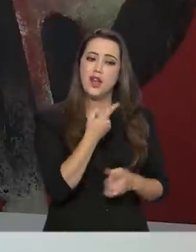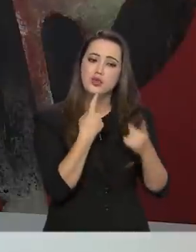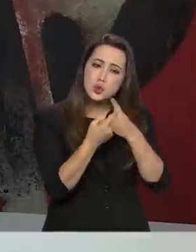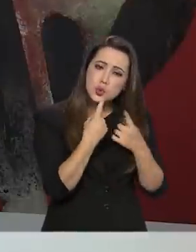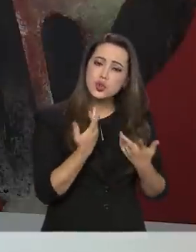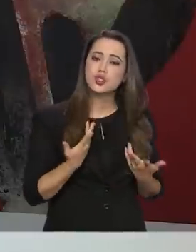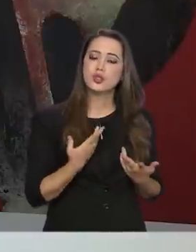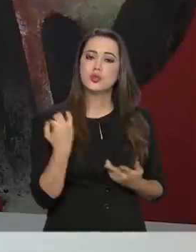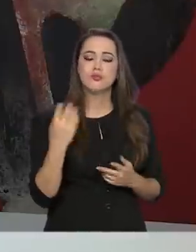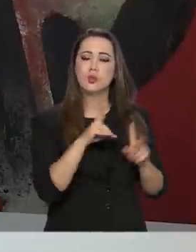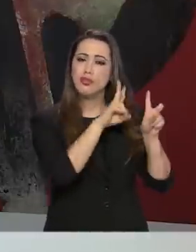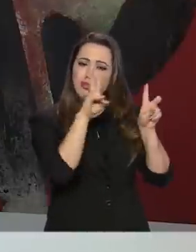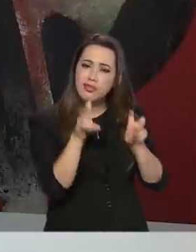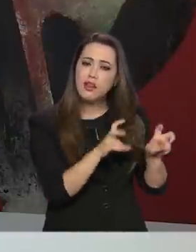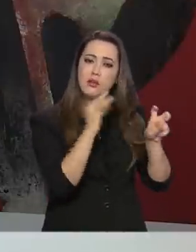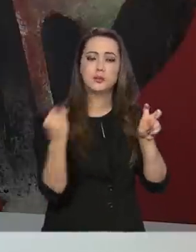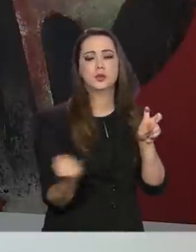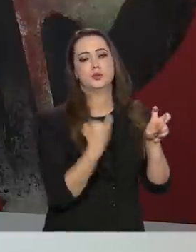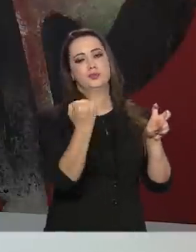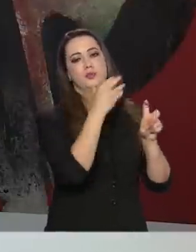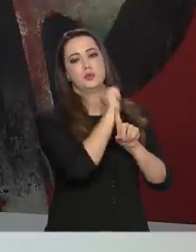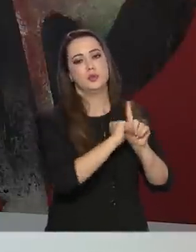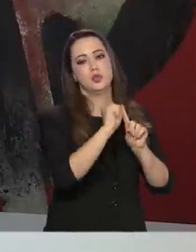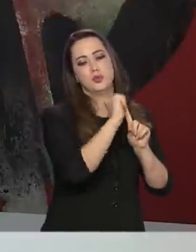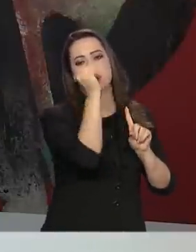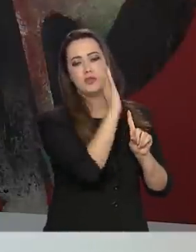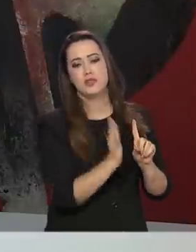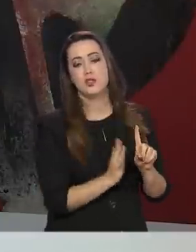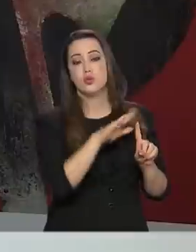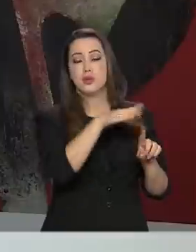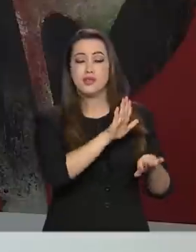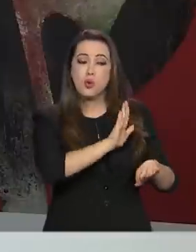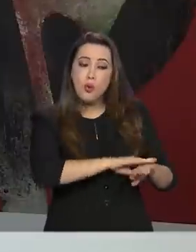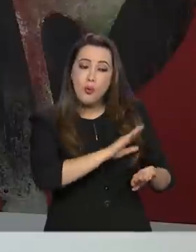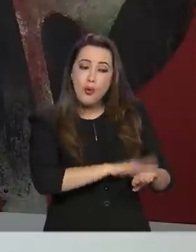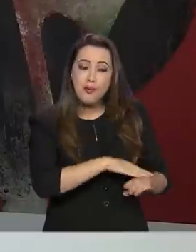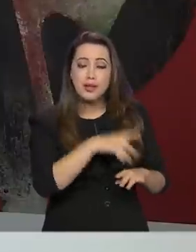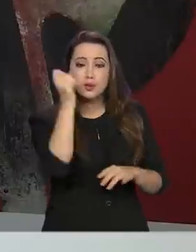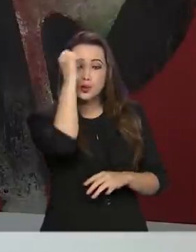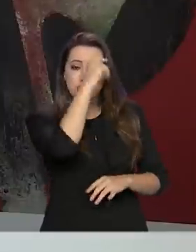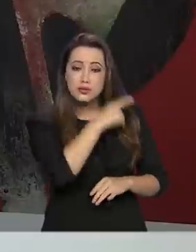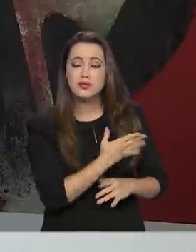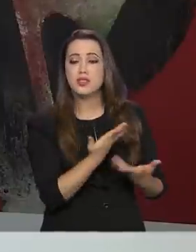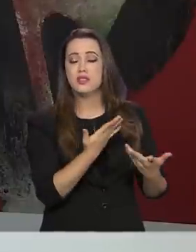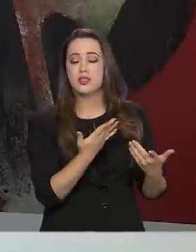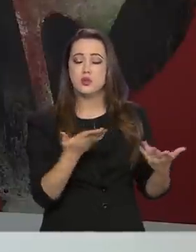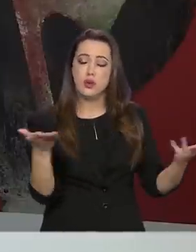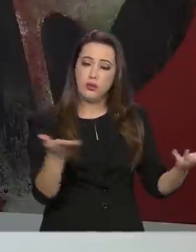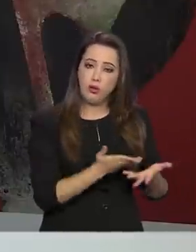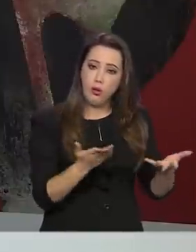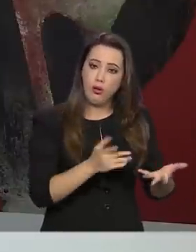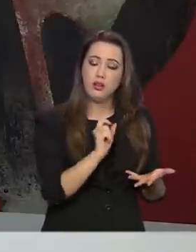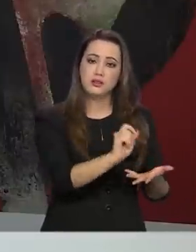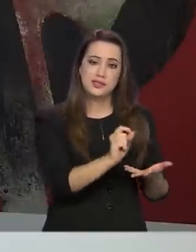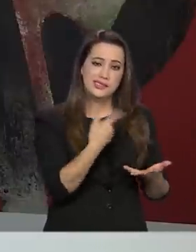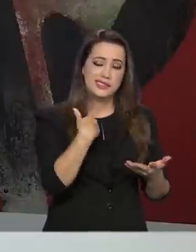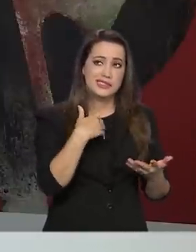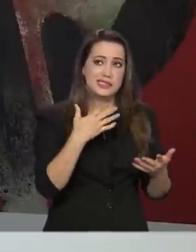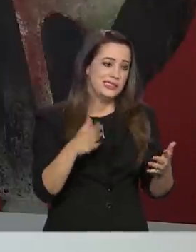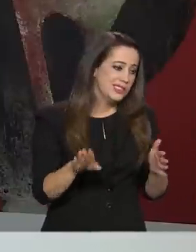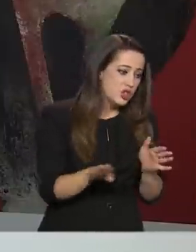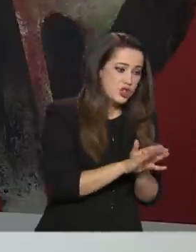importante para a sociedade brasileira num momento de uma crise global que nos atingiu de forma tão